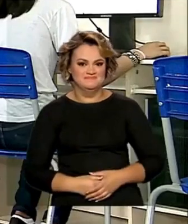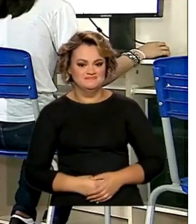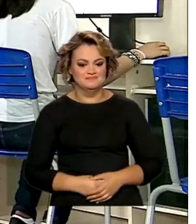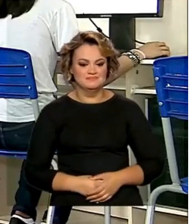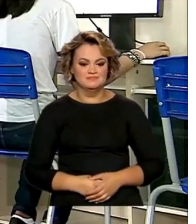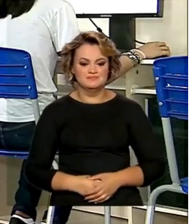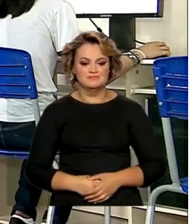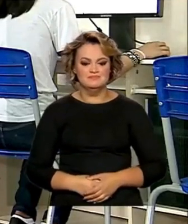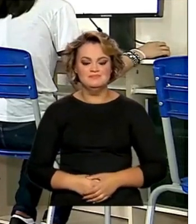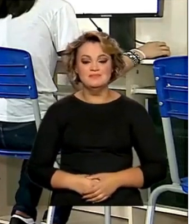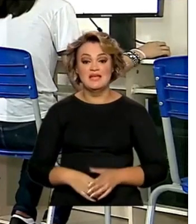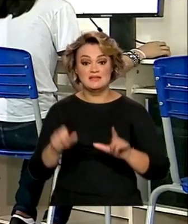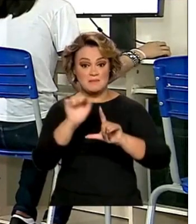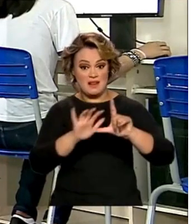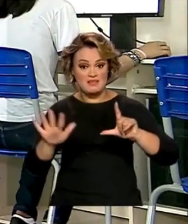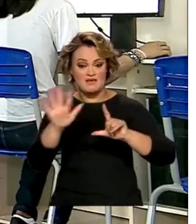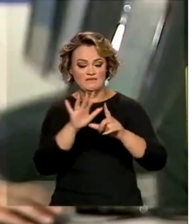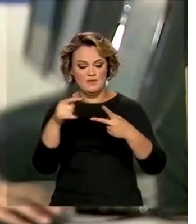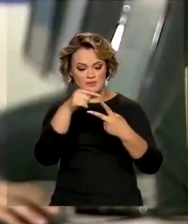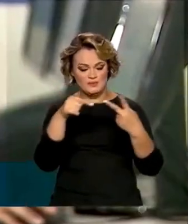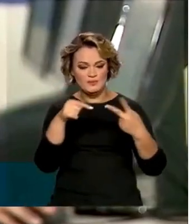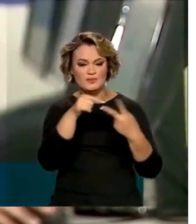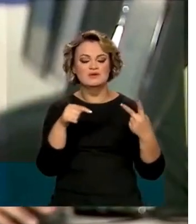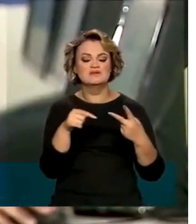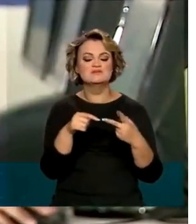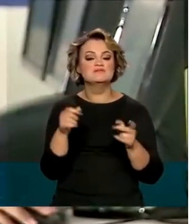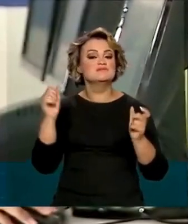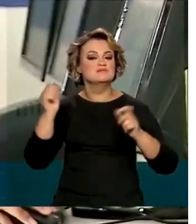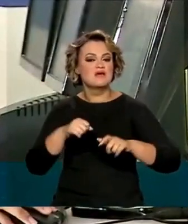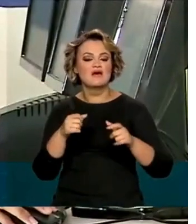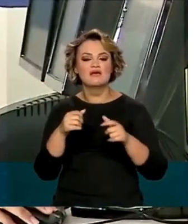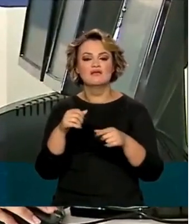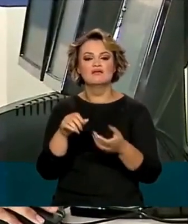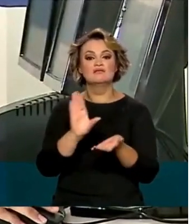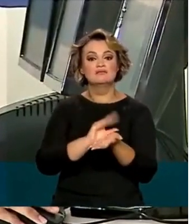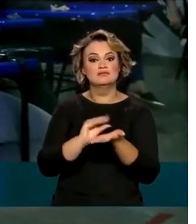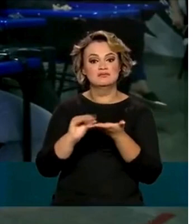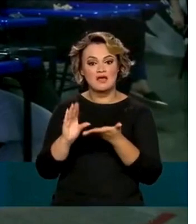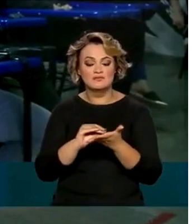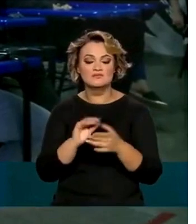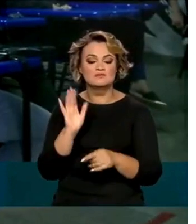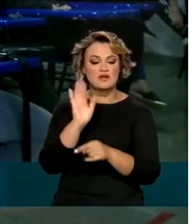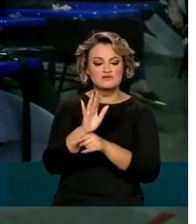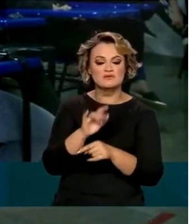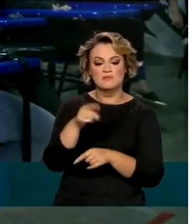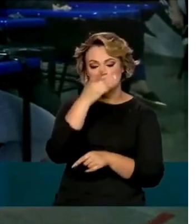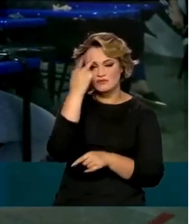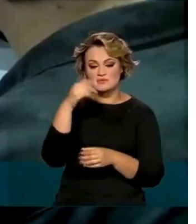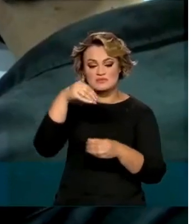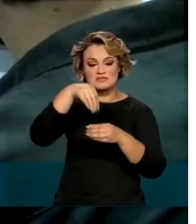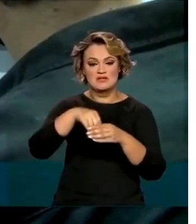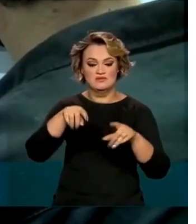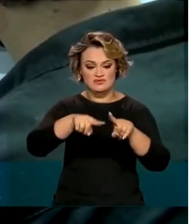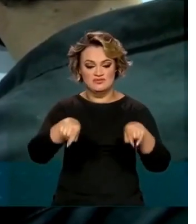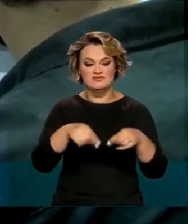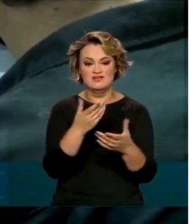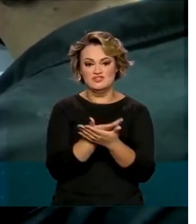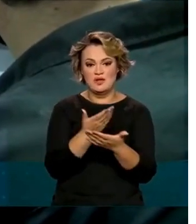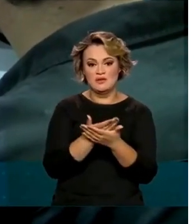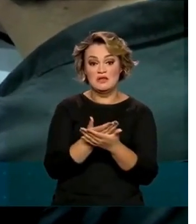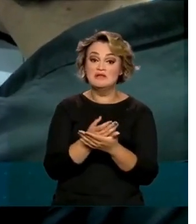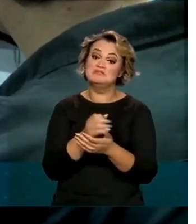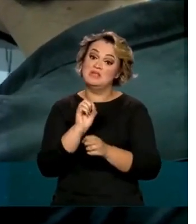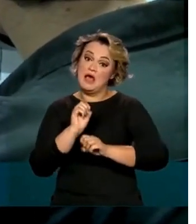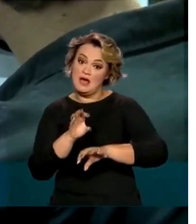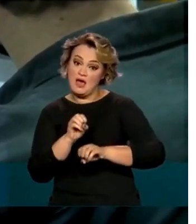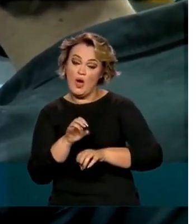As plataformas reúnem e disponibilizam dados para ajudar quem está na sala de aula, aprendendo ou